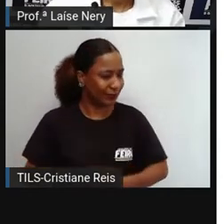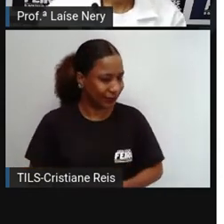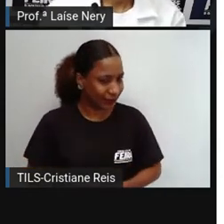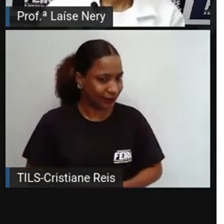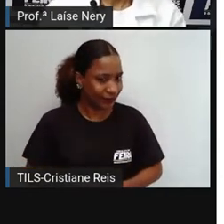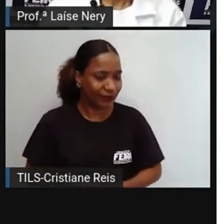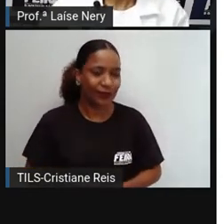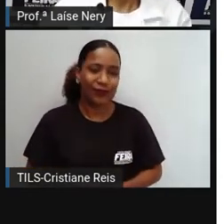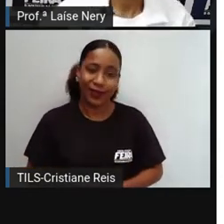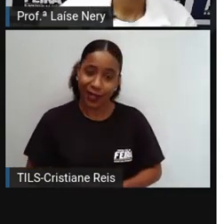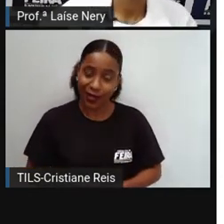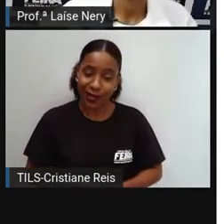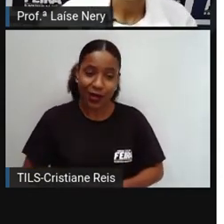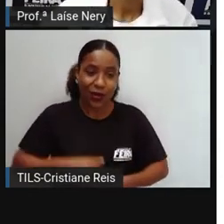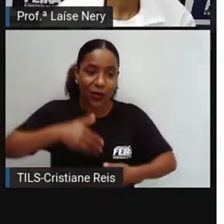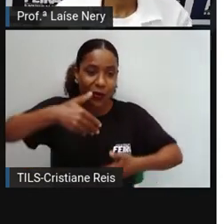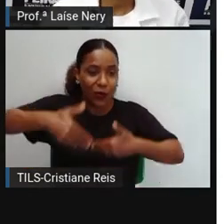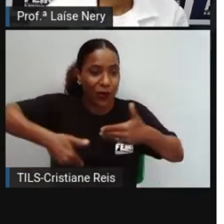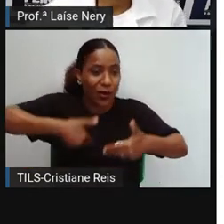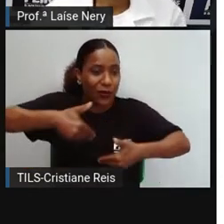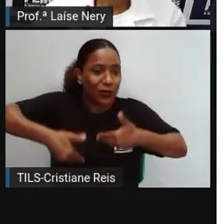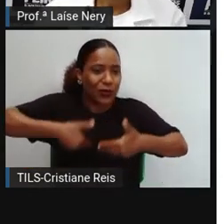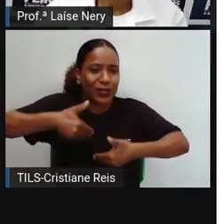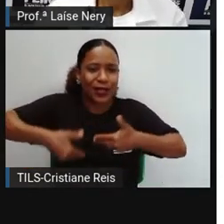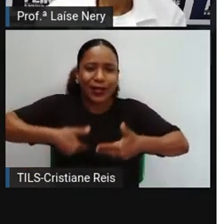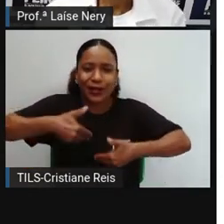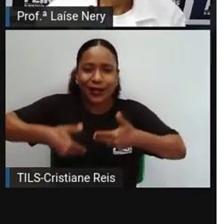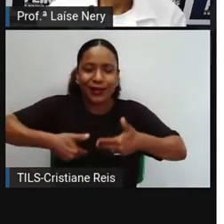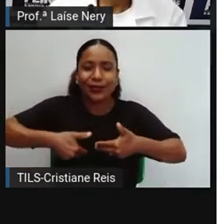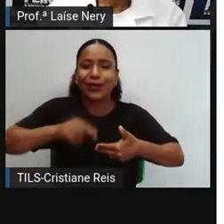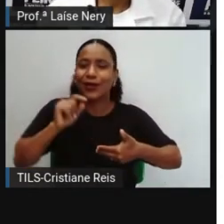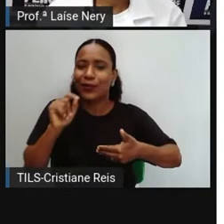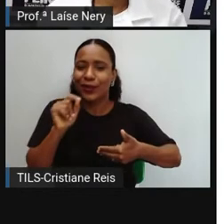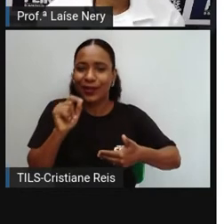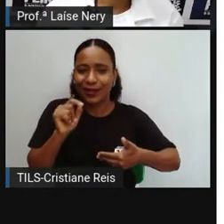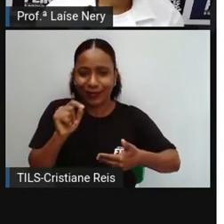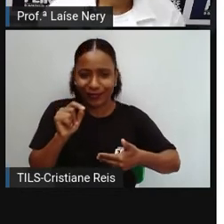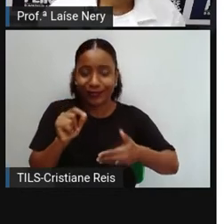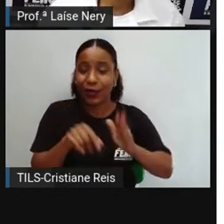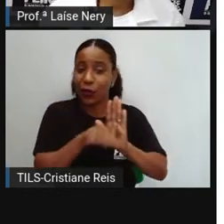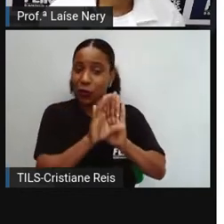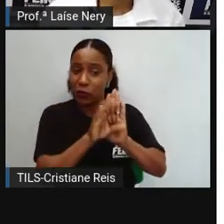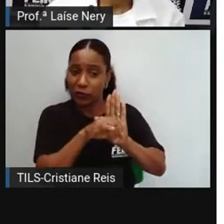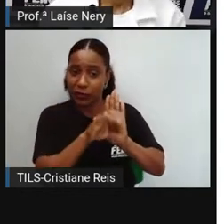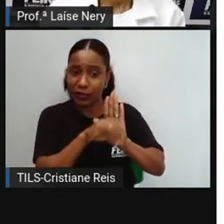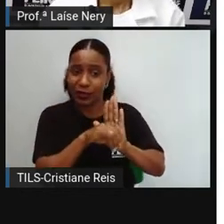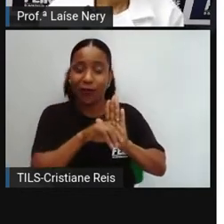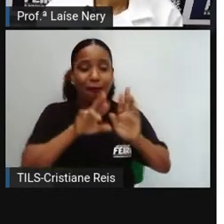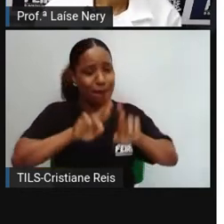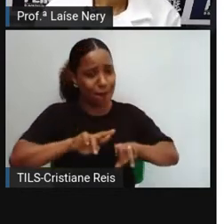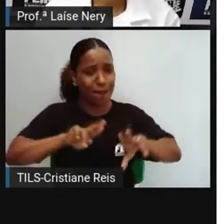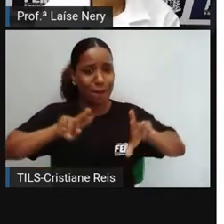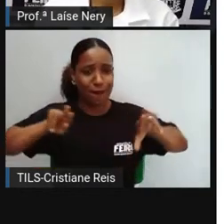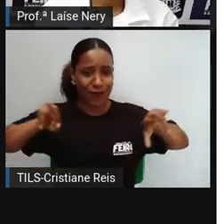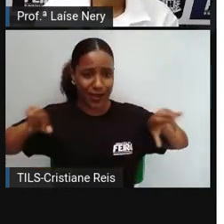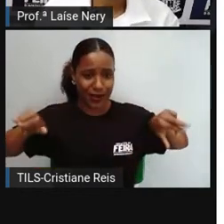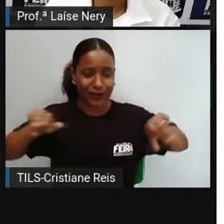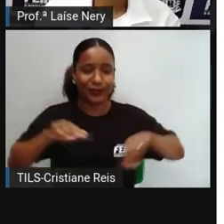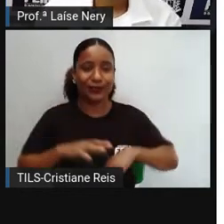Autocuidado é um conceito abrangente, ou seja, pode ser entendido de várias formas, mas ele é